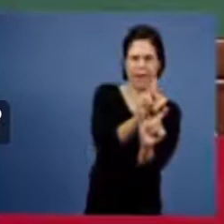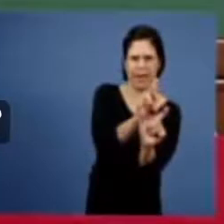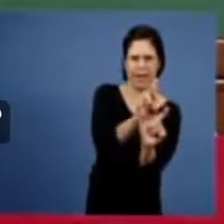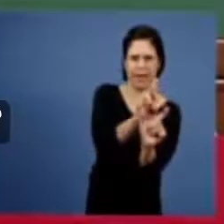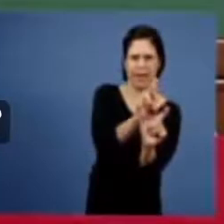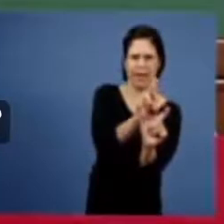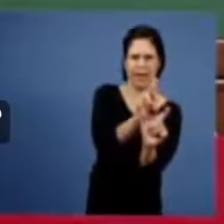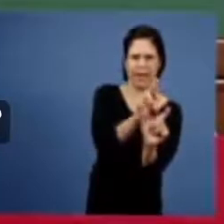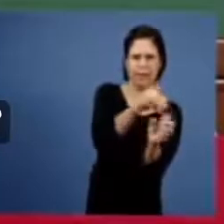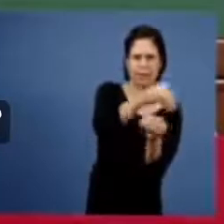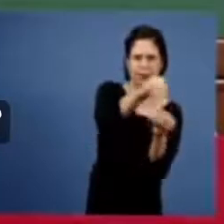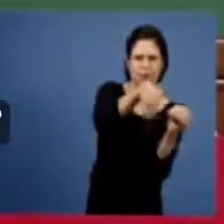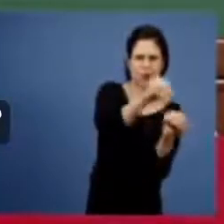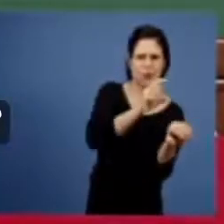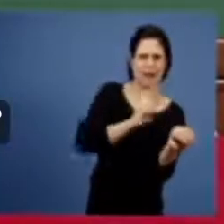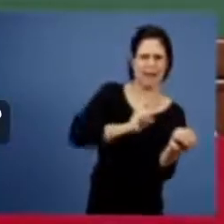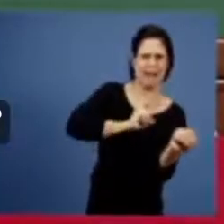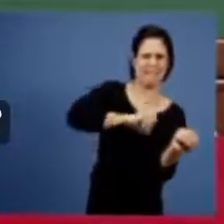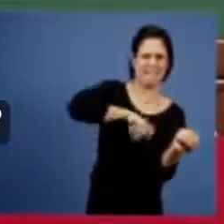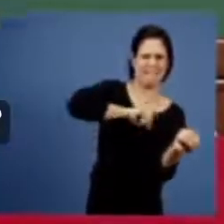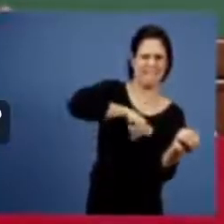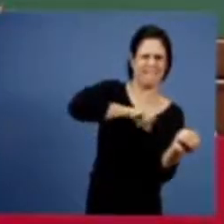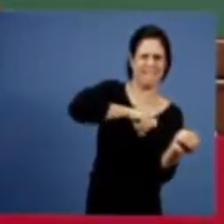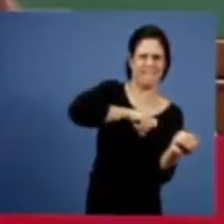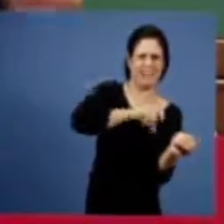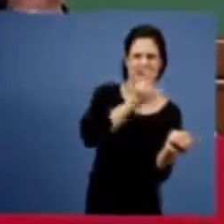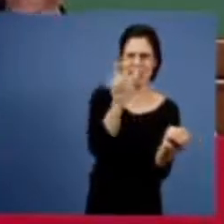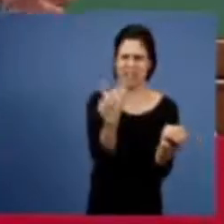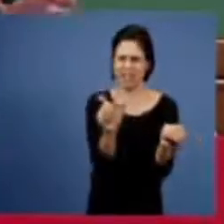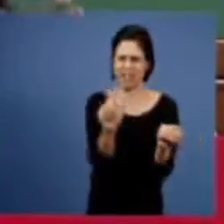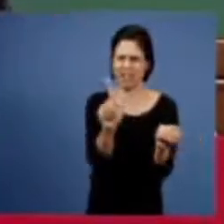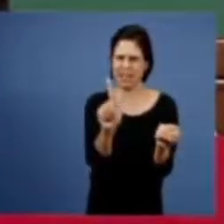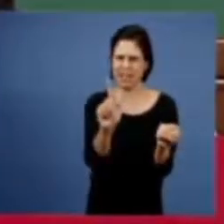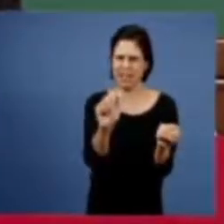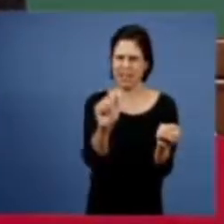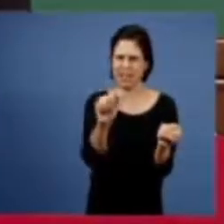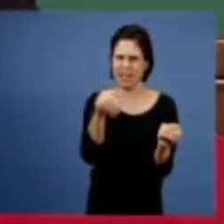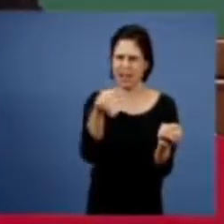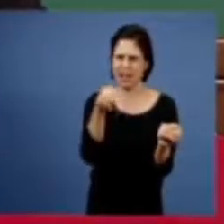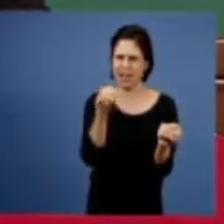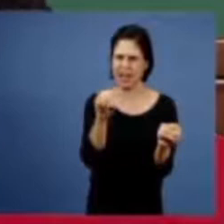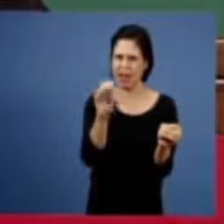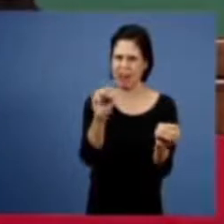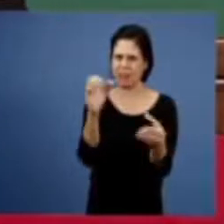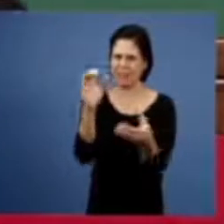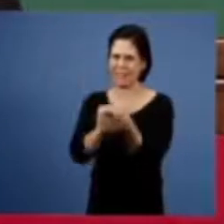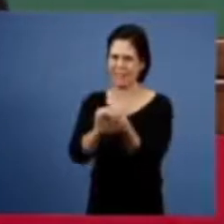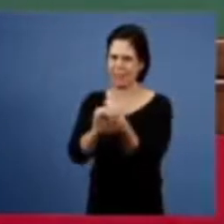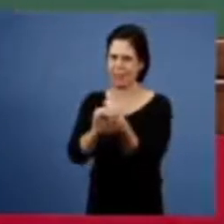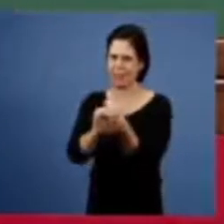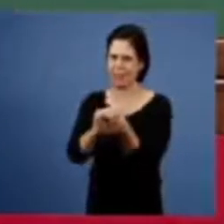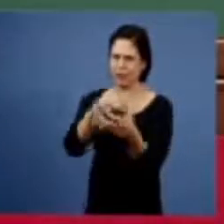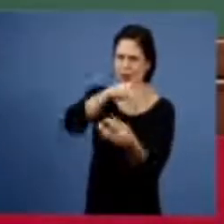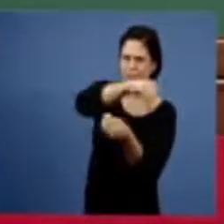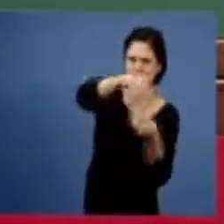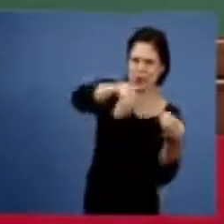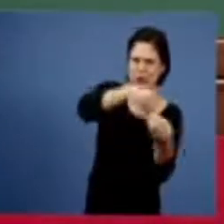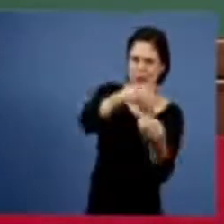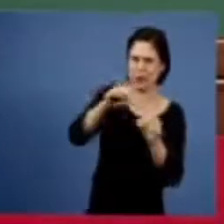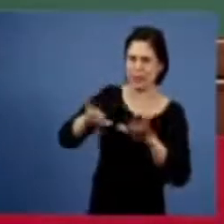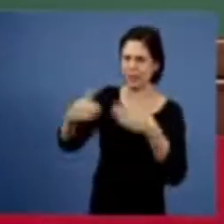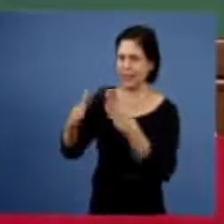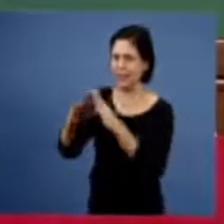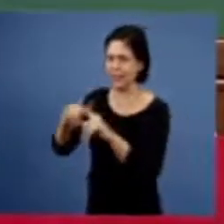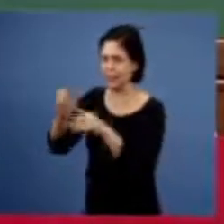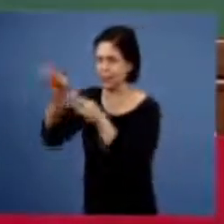casamento pervertido o que que houve a igreja se uniu ao estado a igreja passou